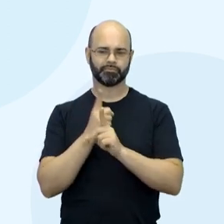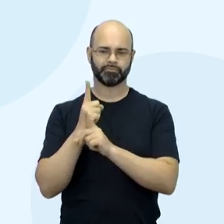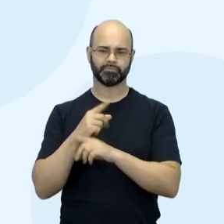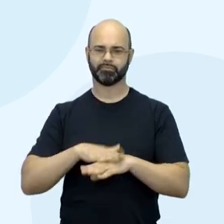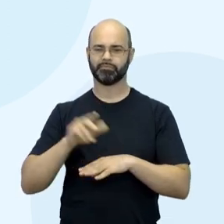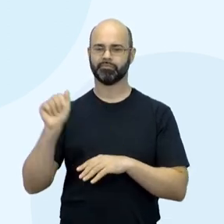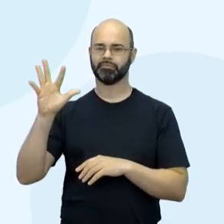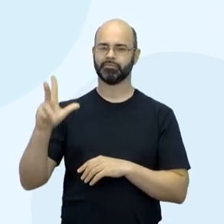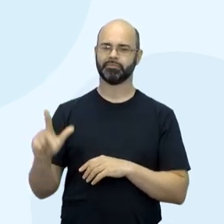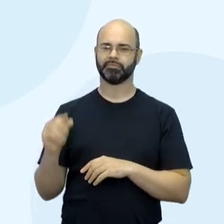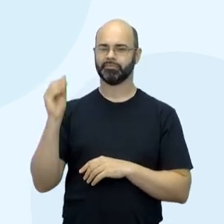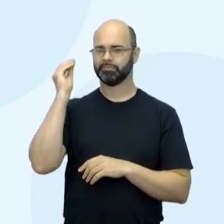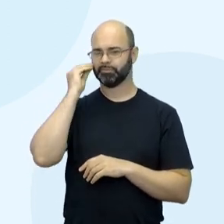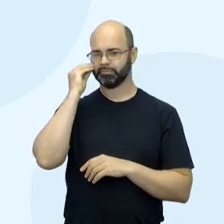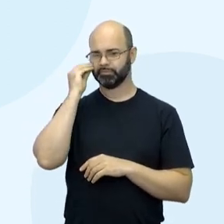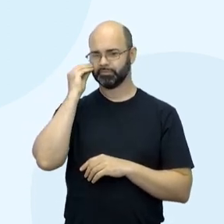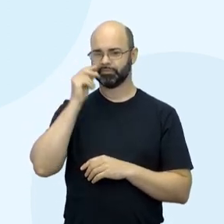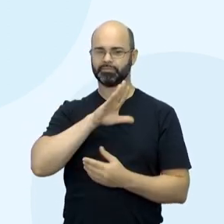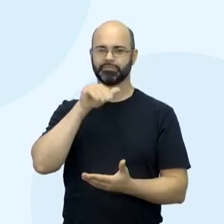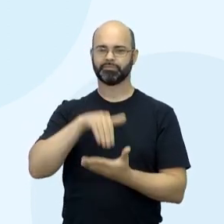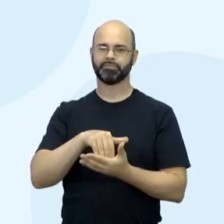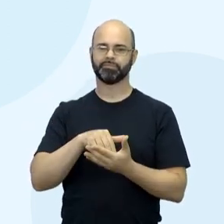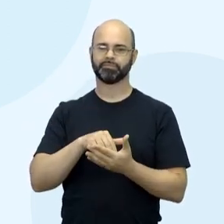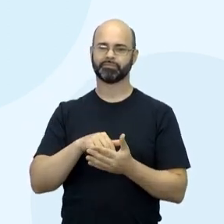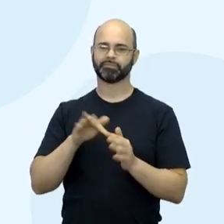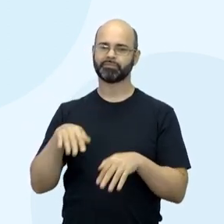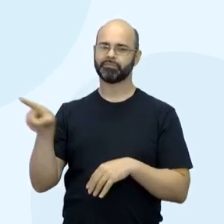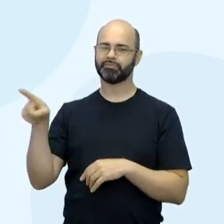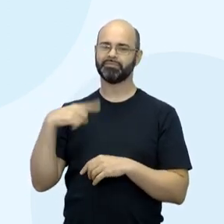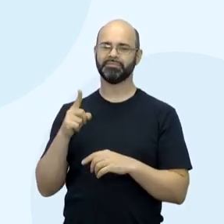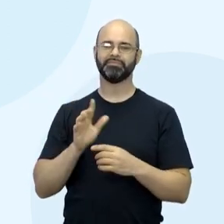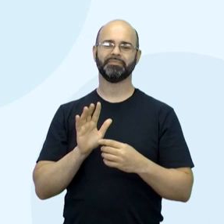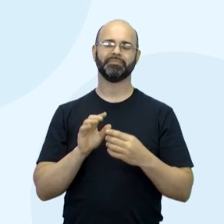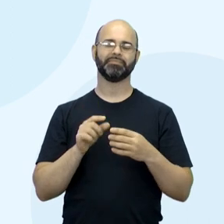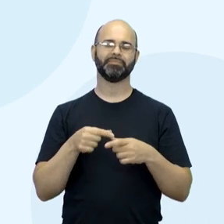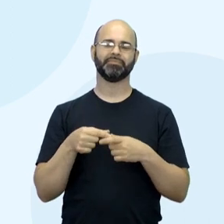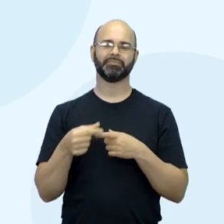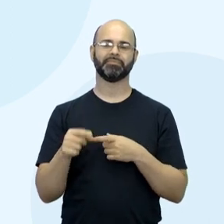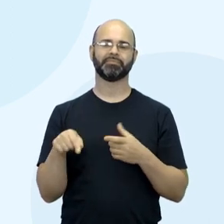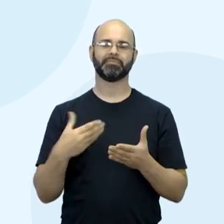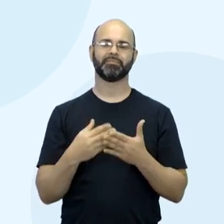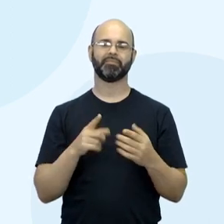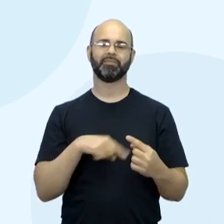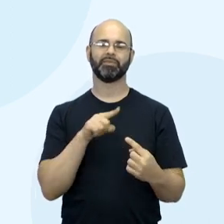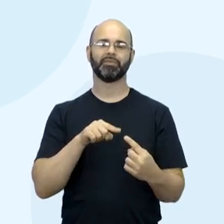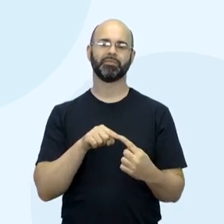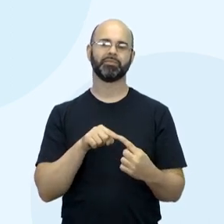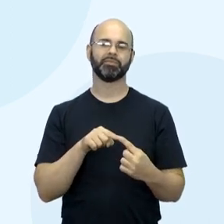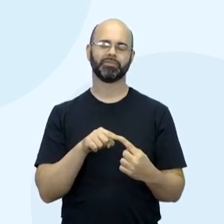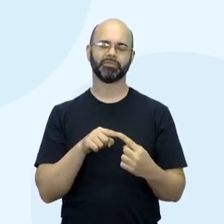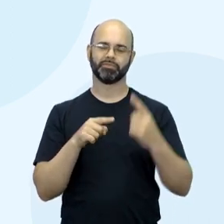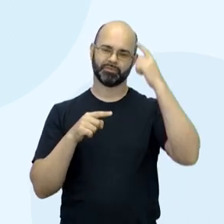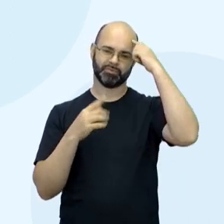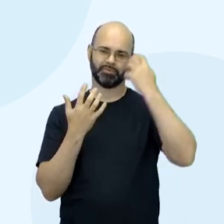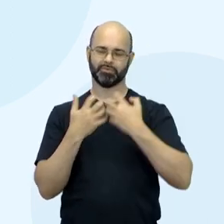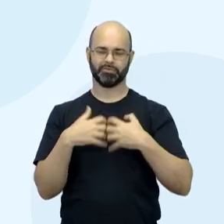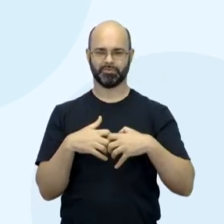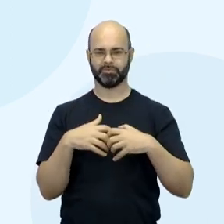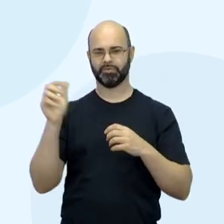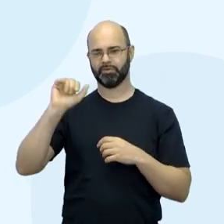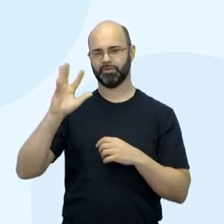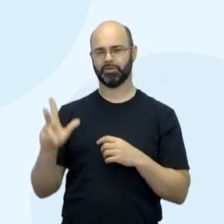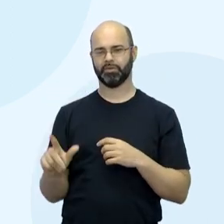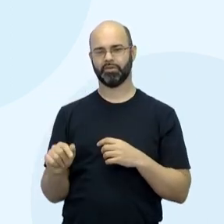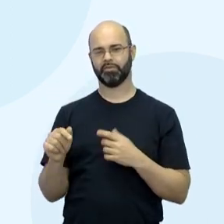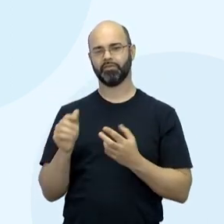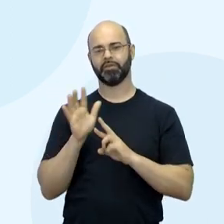africano. E processos criativos, porque lá no final você organizará essa amostra. O objetivo da aula é refletir sobre como a África é representada